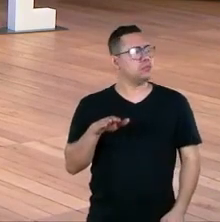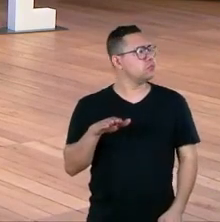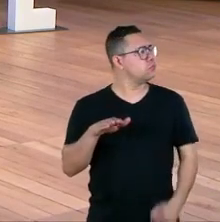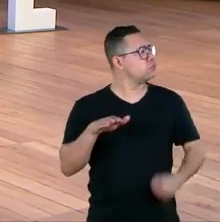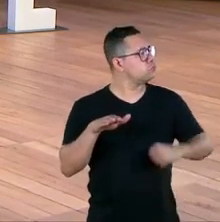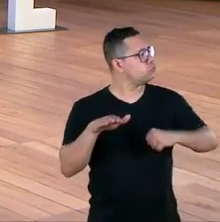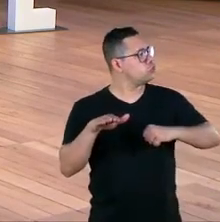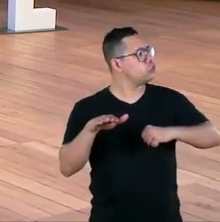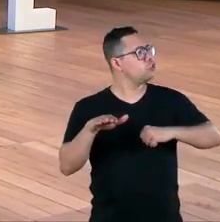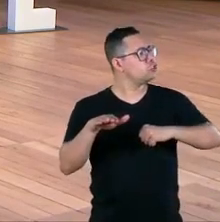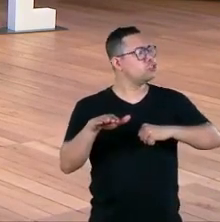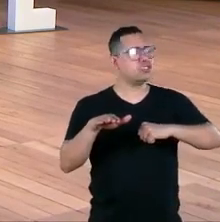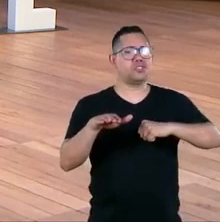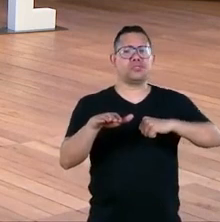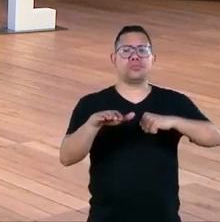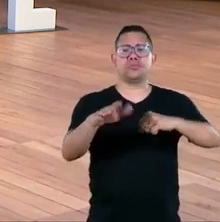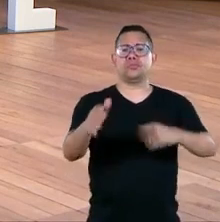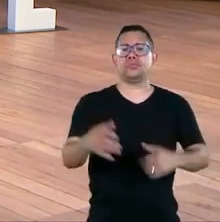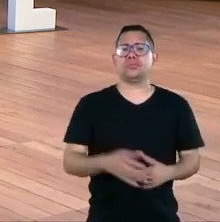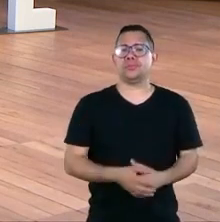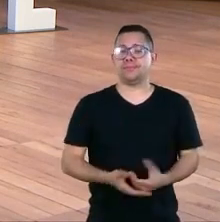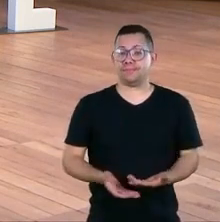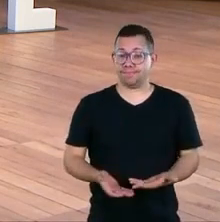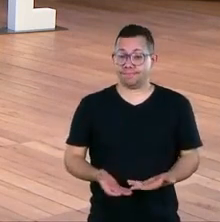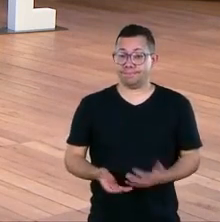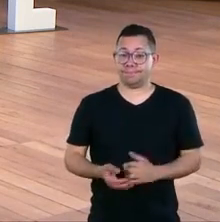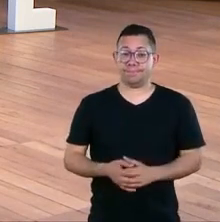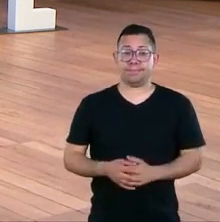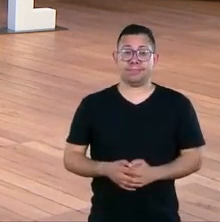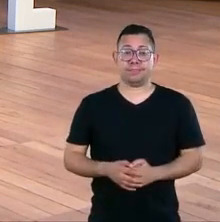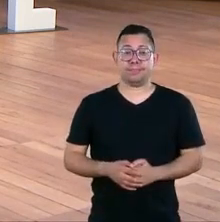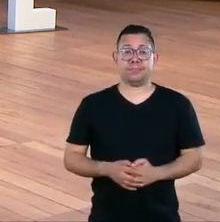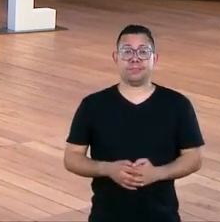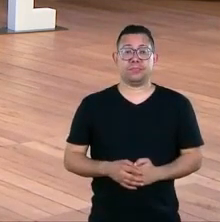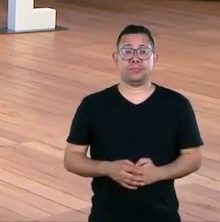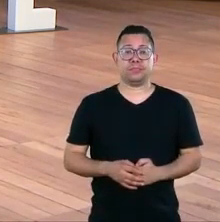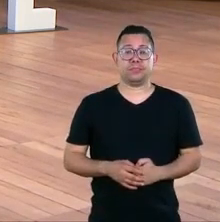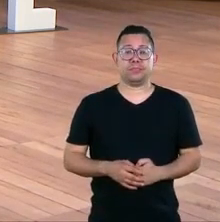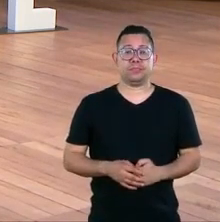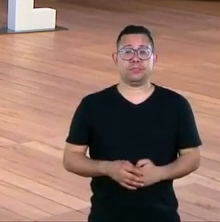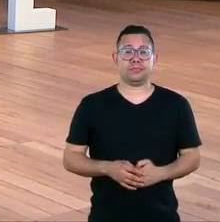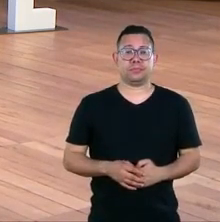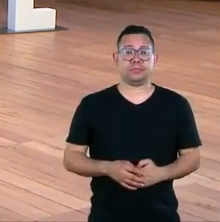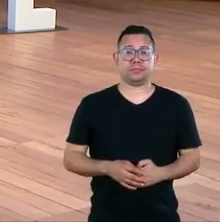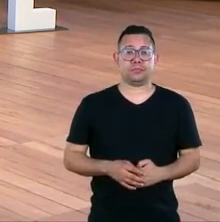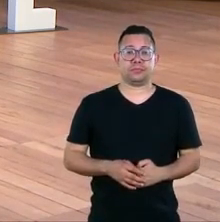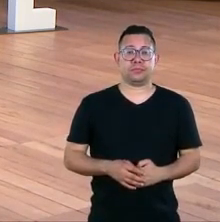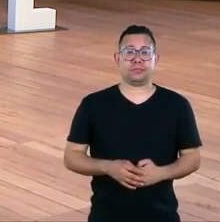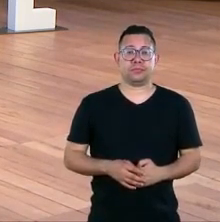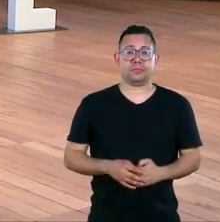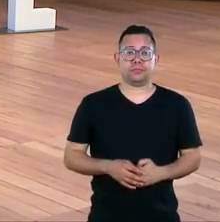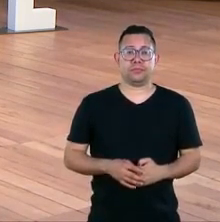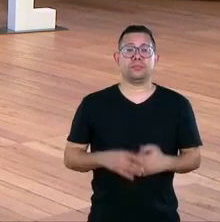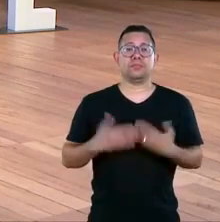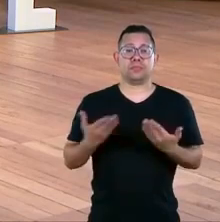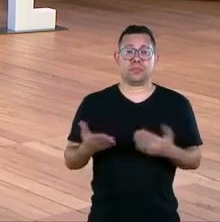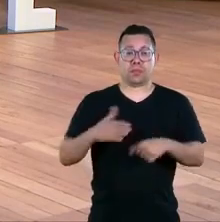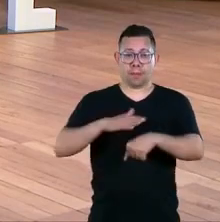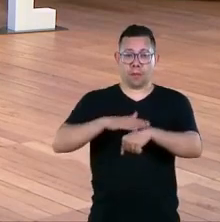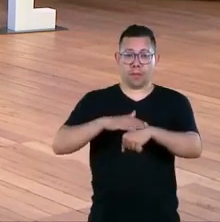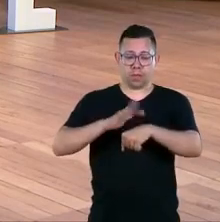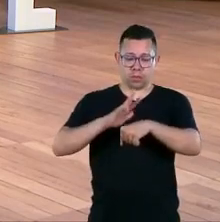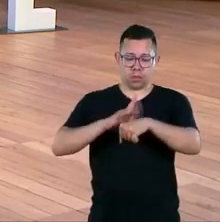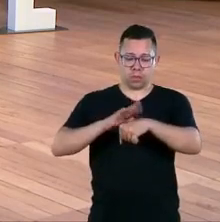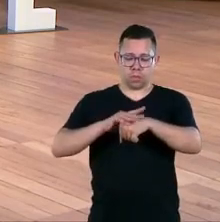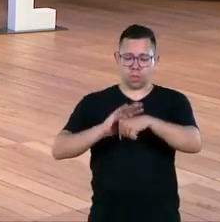coisa que é importante que eu queria até falar com o o Danilo falou que o brasileiro durante essa pandemia ele agiu